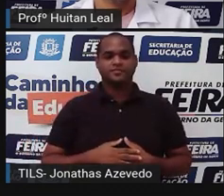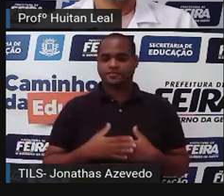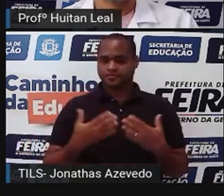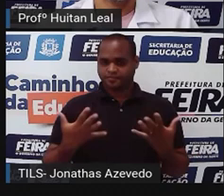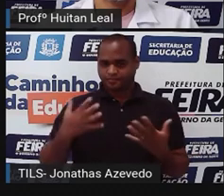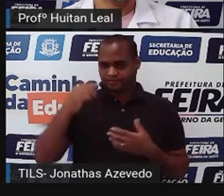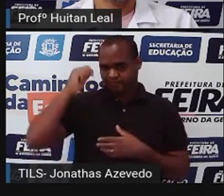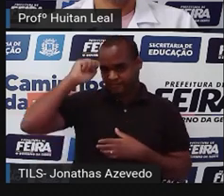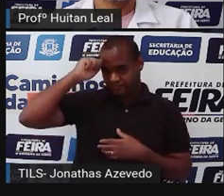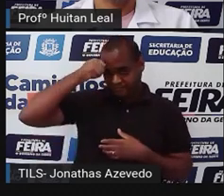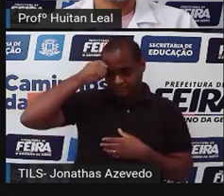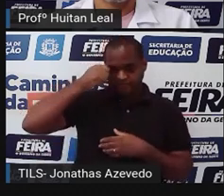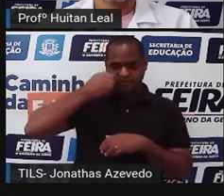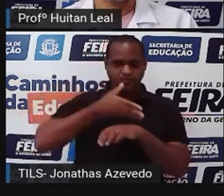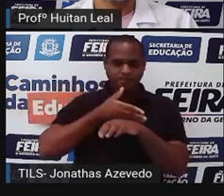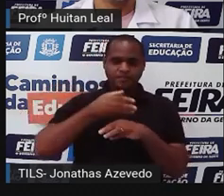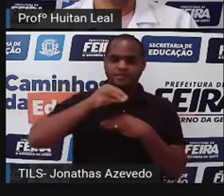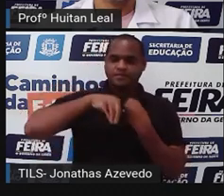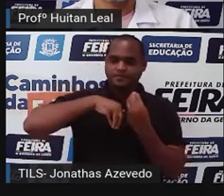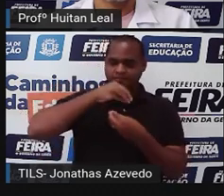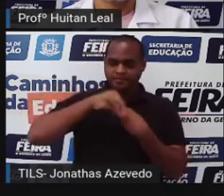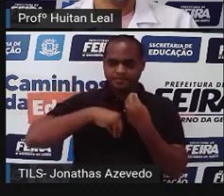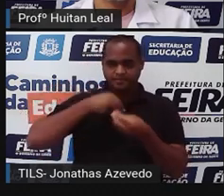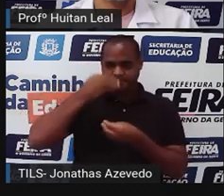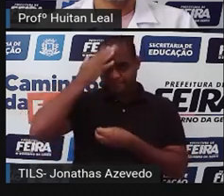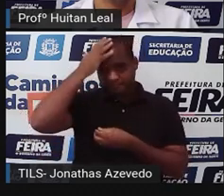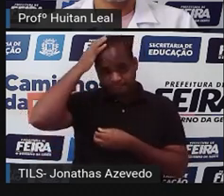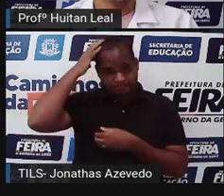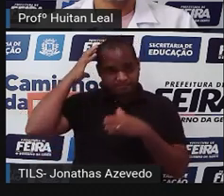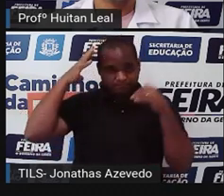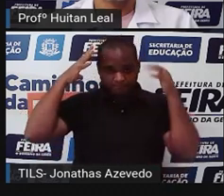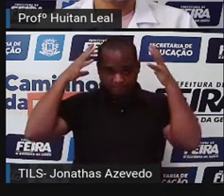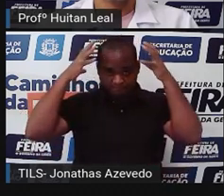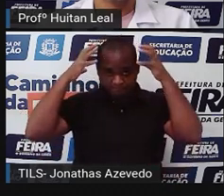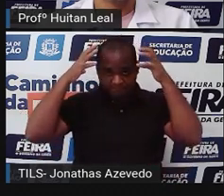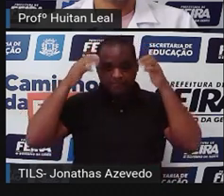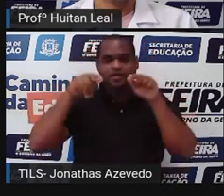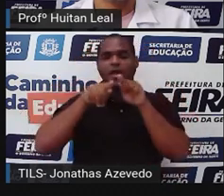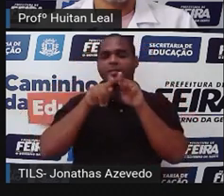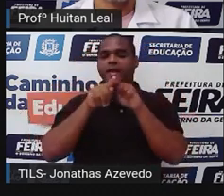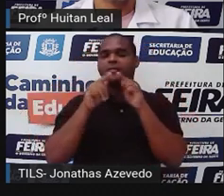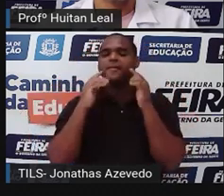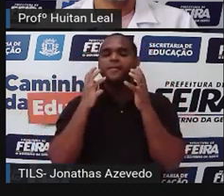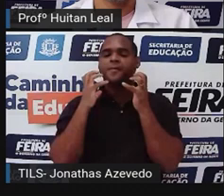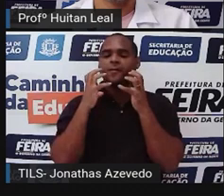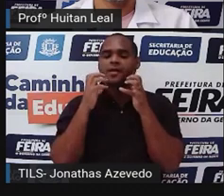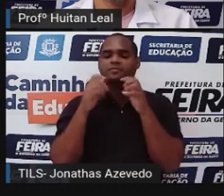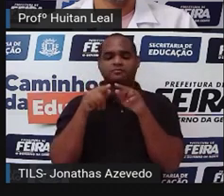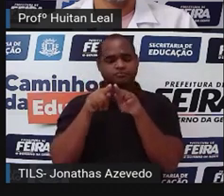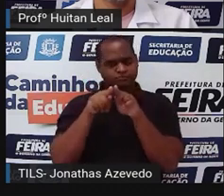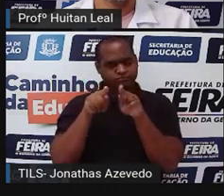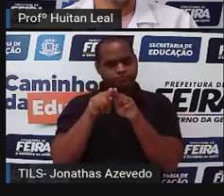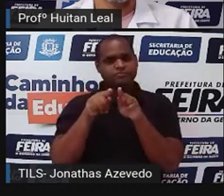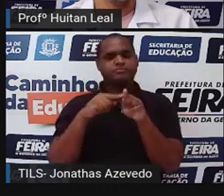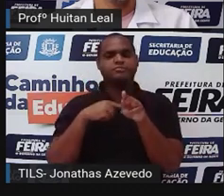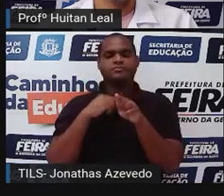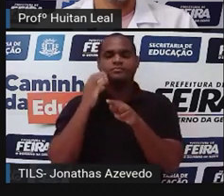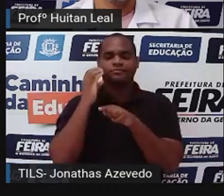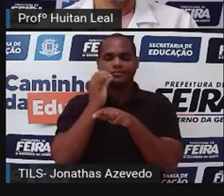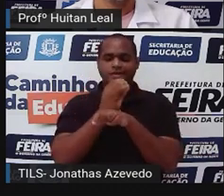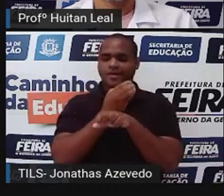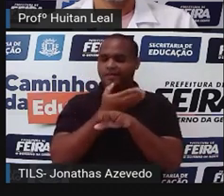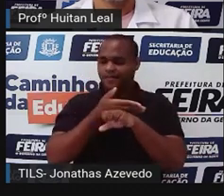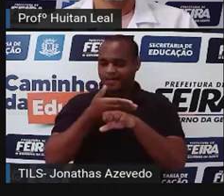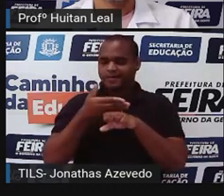sou afrodescendente, de pele parda, cabelos crespos e barbas também crespas e grisalhos, cabelo e barba grisalhos,